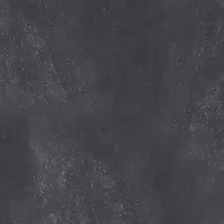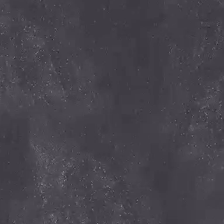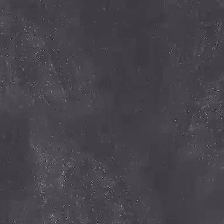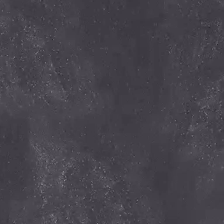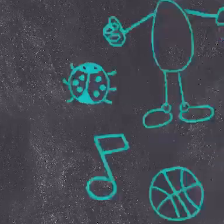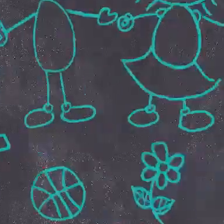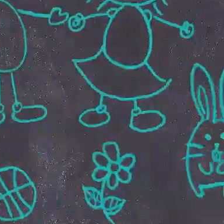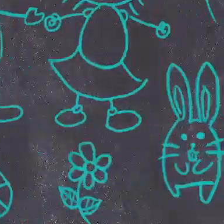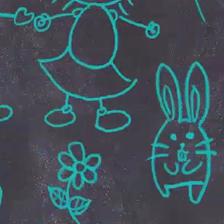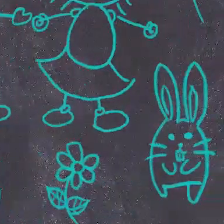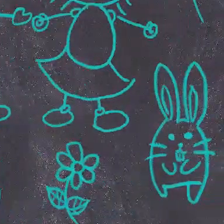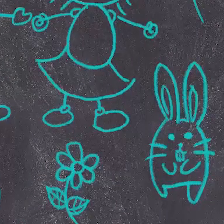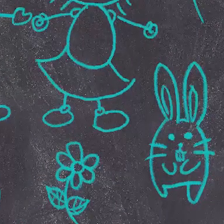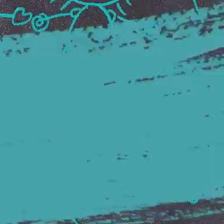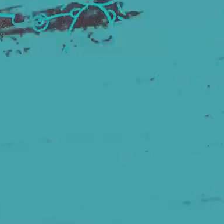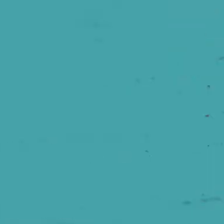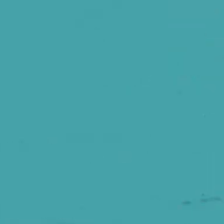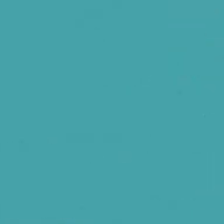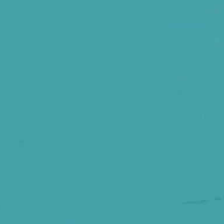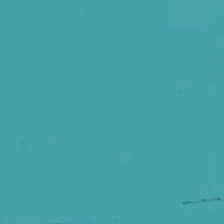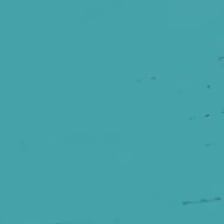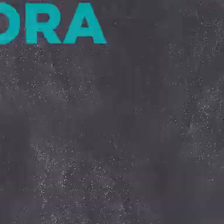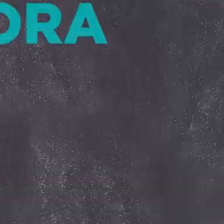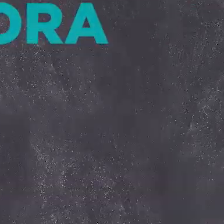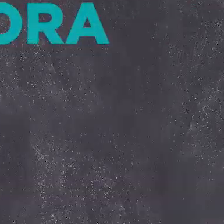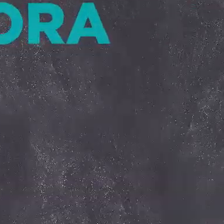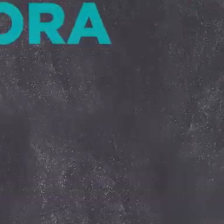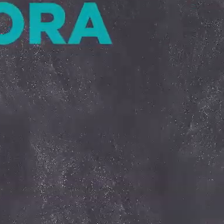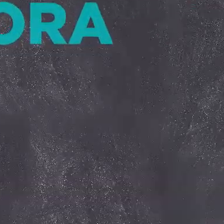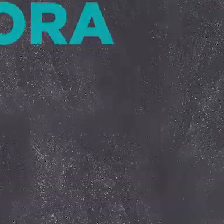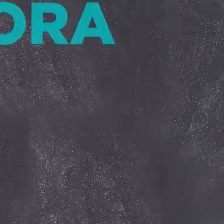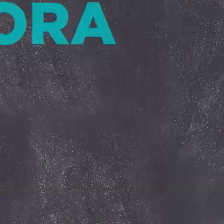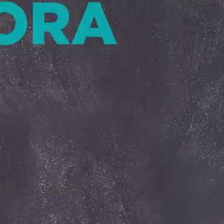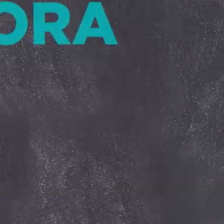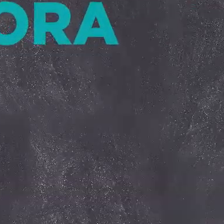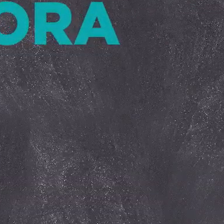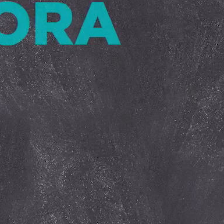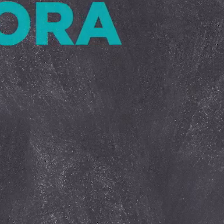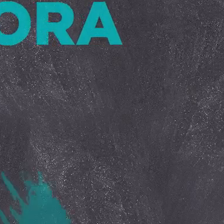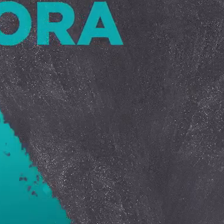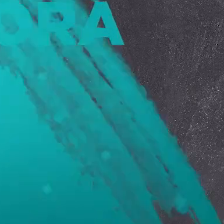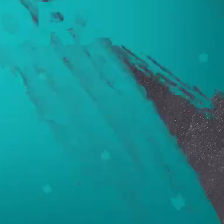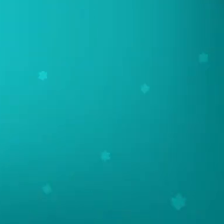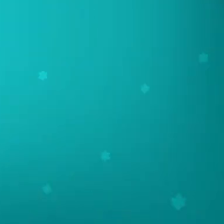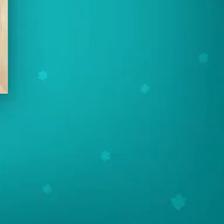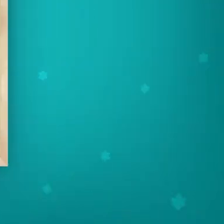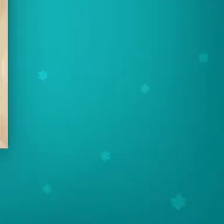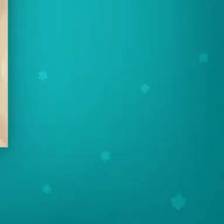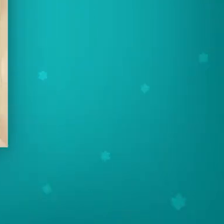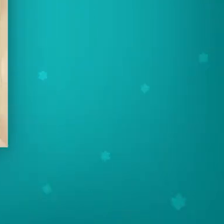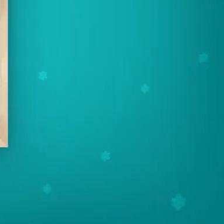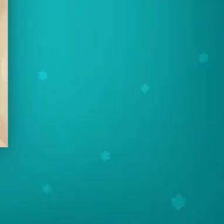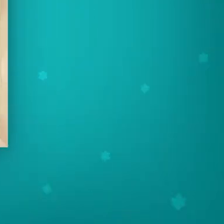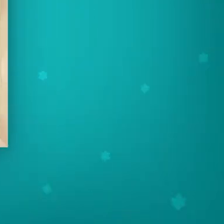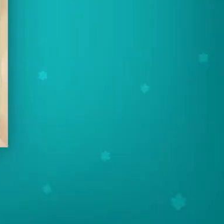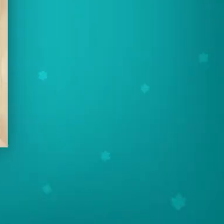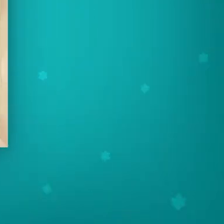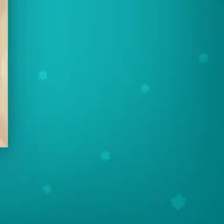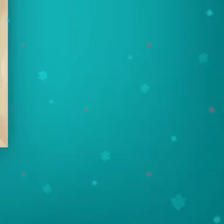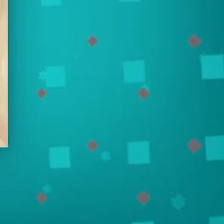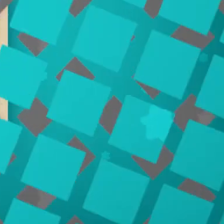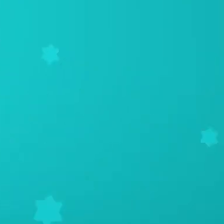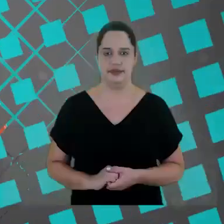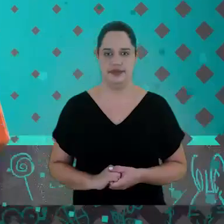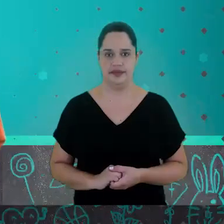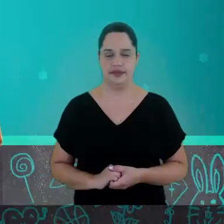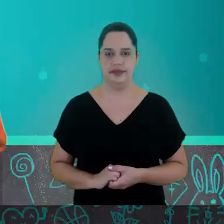Fundo cinza, desenho de duas crianças, uma casa e um gato, entre outros, em contorno azul, surgem na tela, ao centro, logo, FGV, editora, vídeo tutorial do estudante, Vai Viajar Caracol, conteúdo elaborado